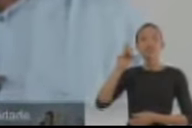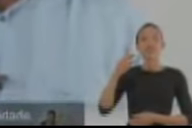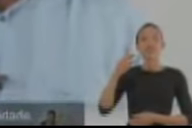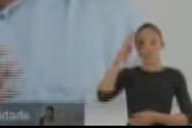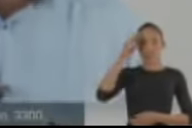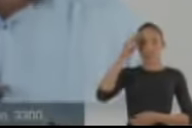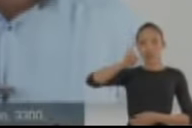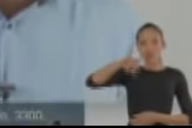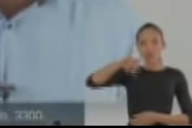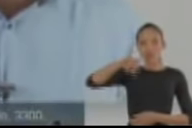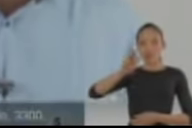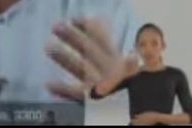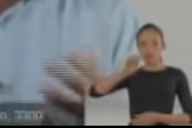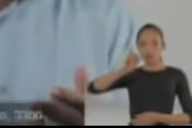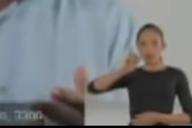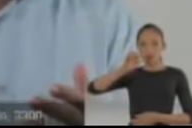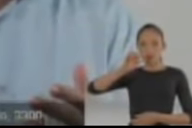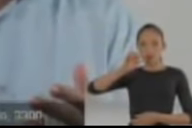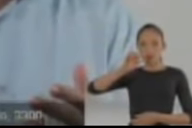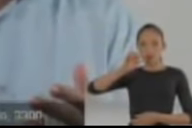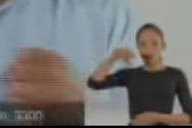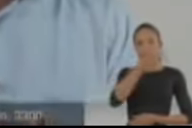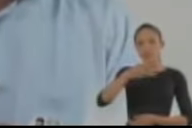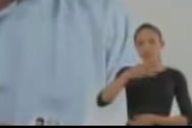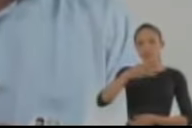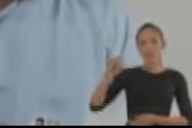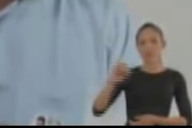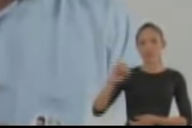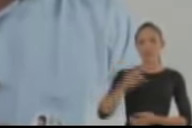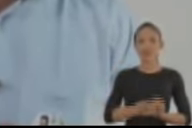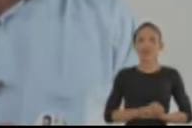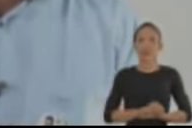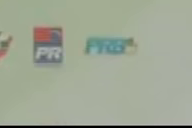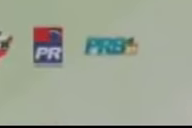uma realidade. Para deputado federal, Cabo Juliano Rabelo, 3300.